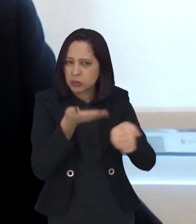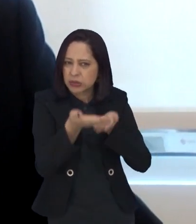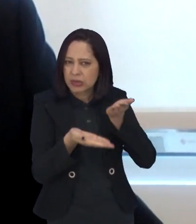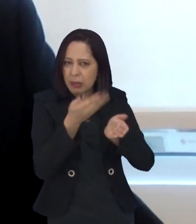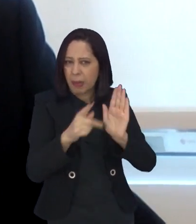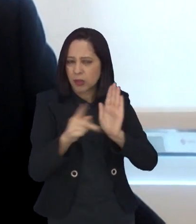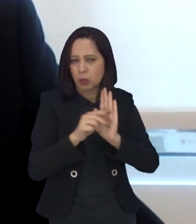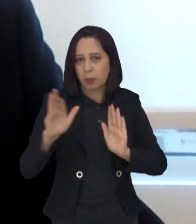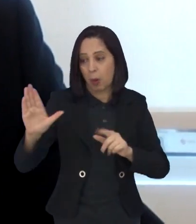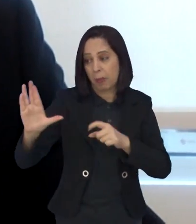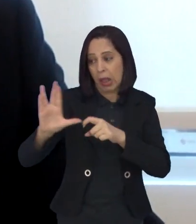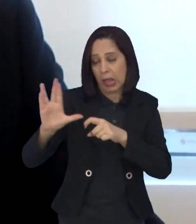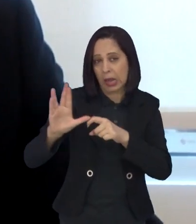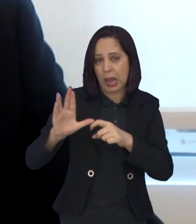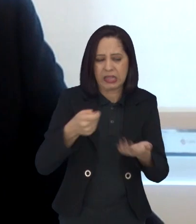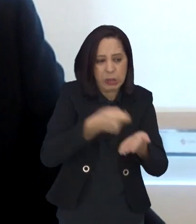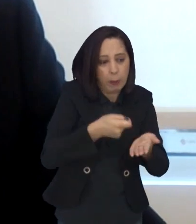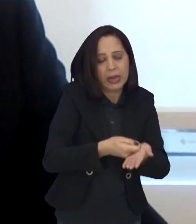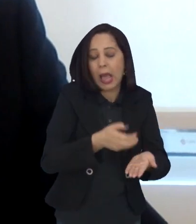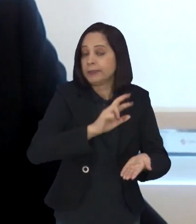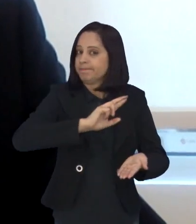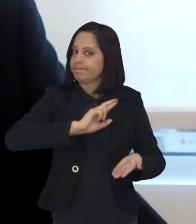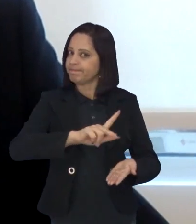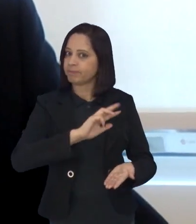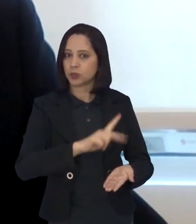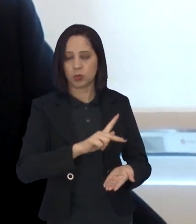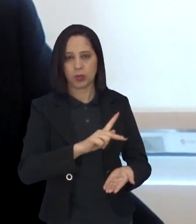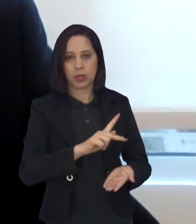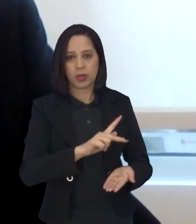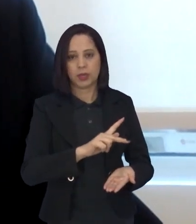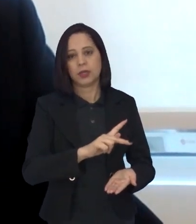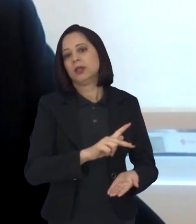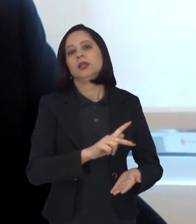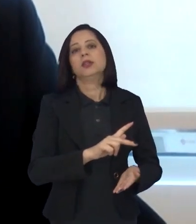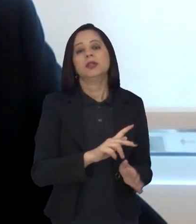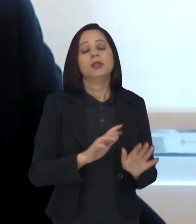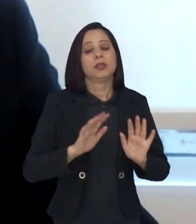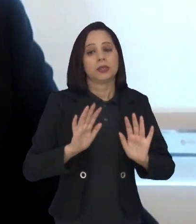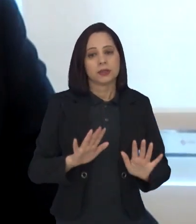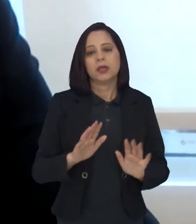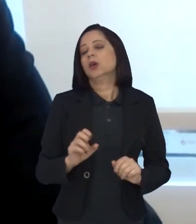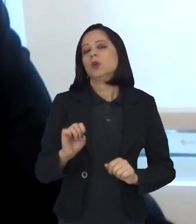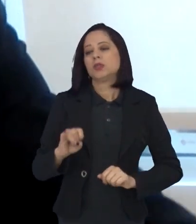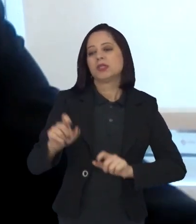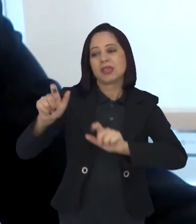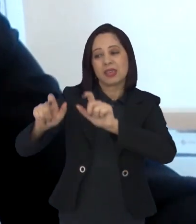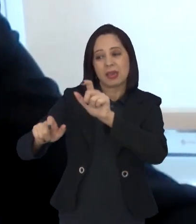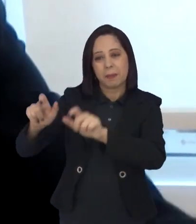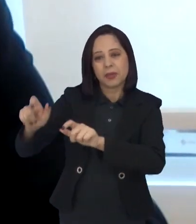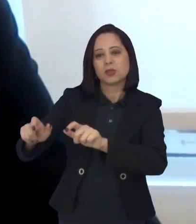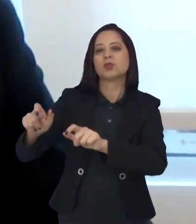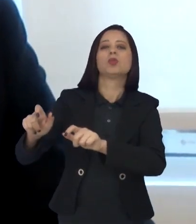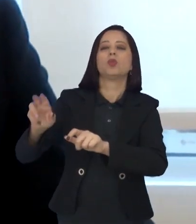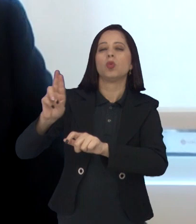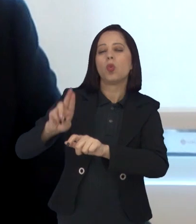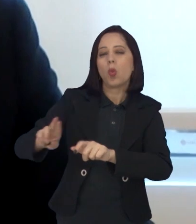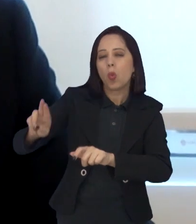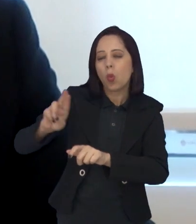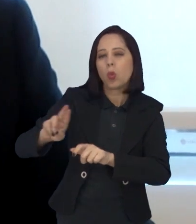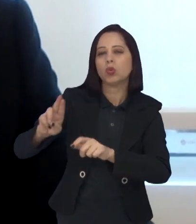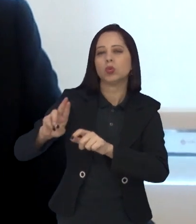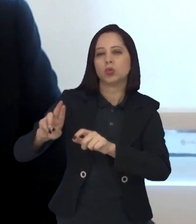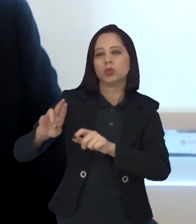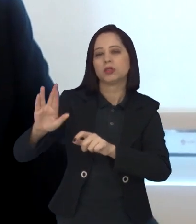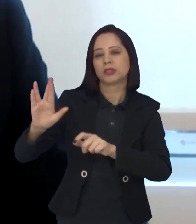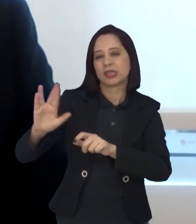cannabis. Então, na seara ali, da relação de consumo entre o paciente e o plano de